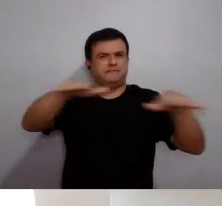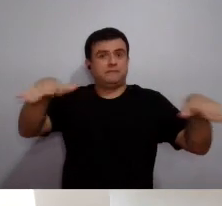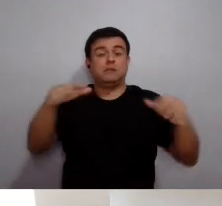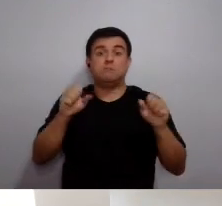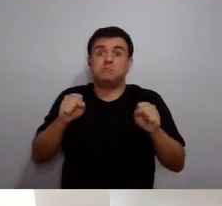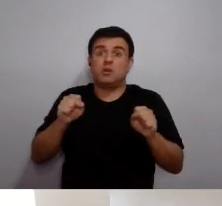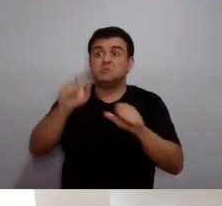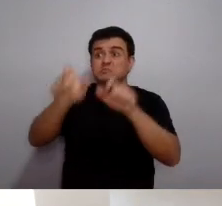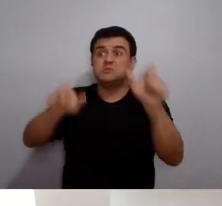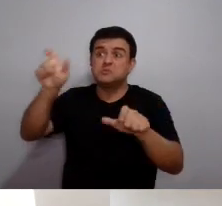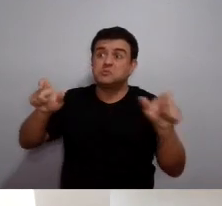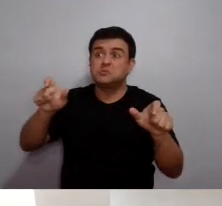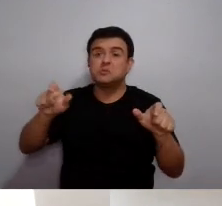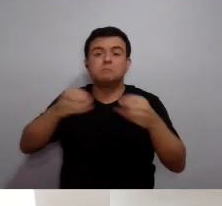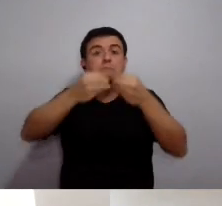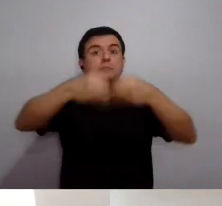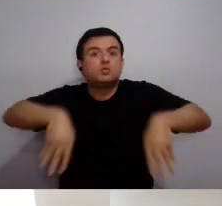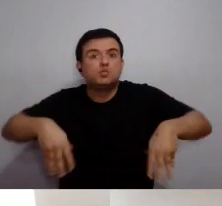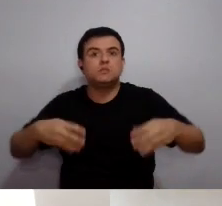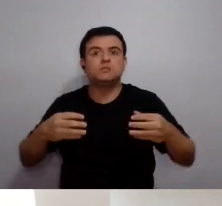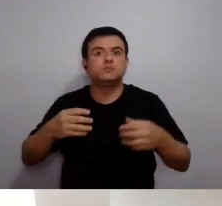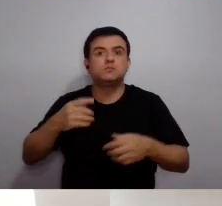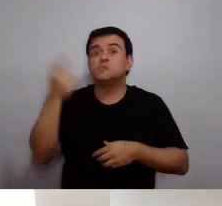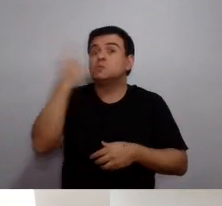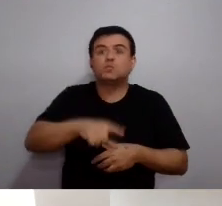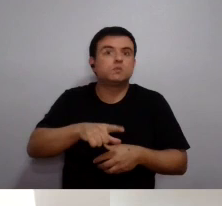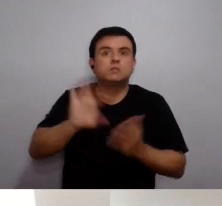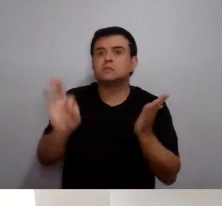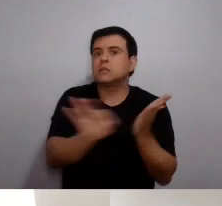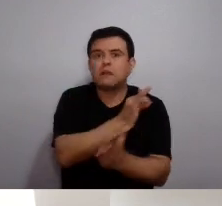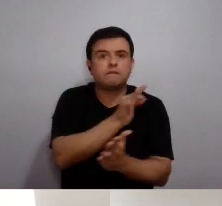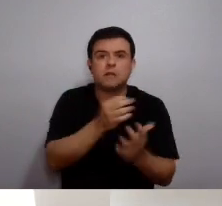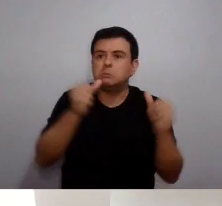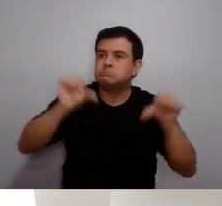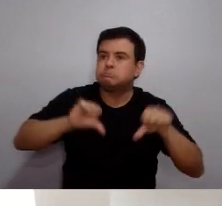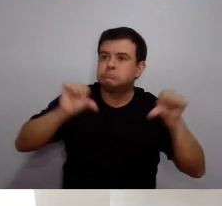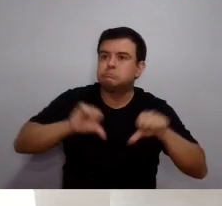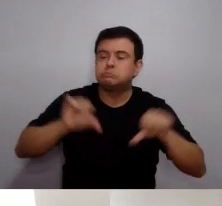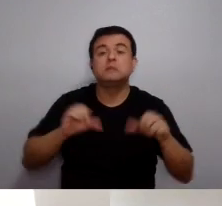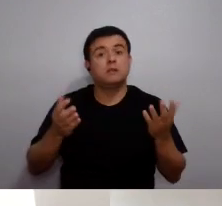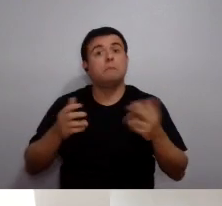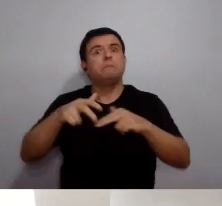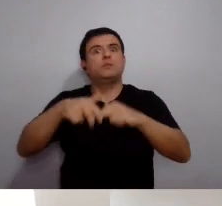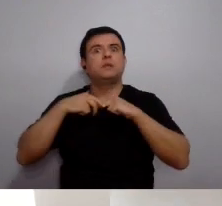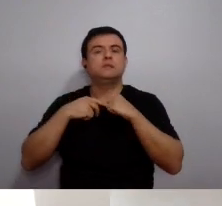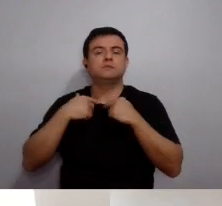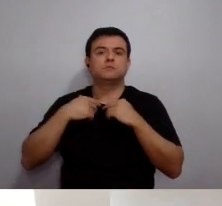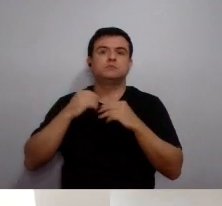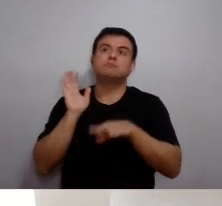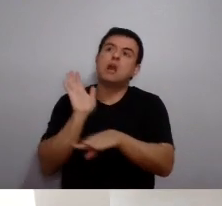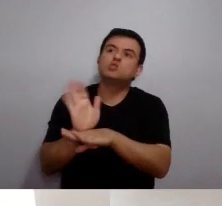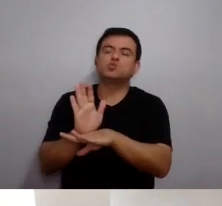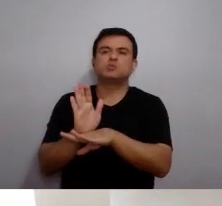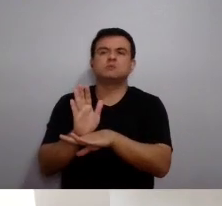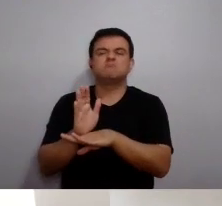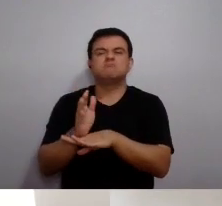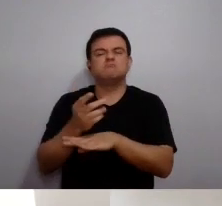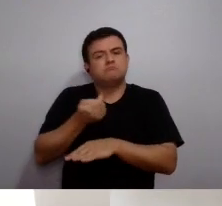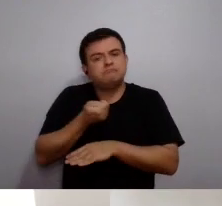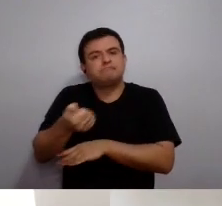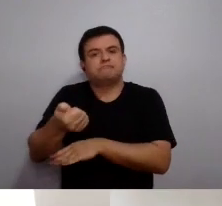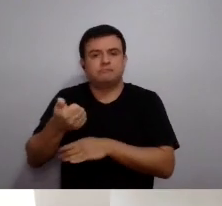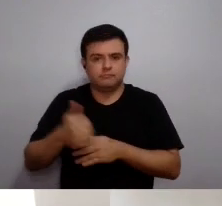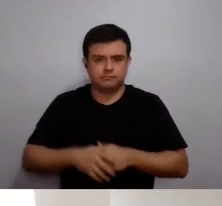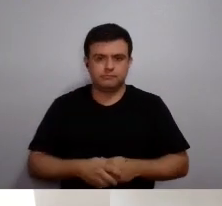né? Então, eventualmente, alguém poderia ter sido prejudicado para fazer a inscrição no último dia, em função disso, e a comissão, na